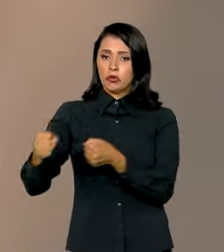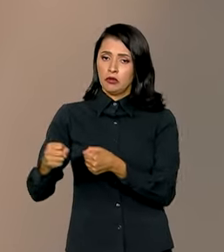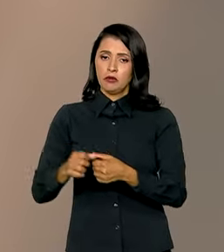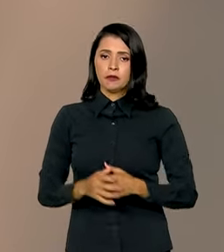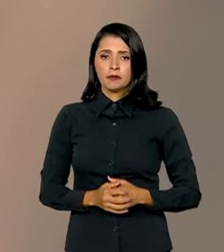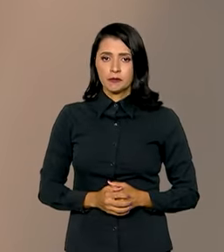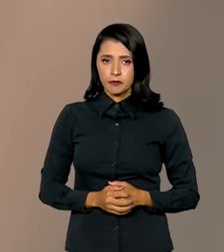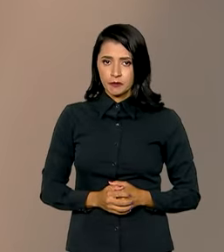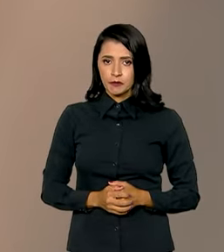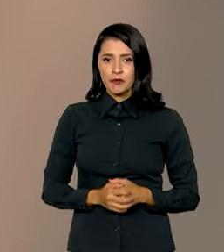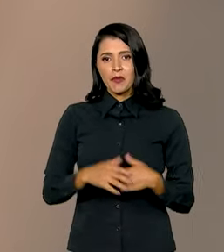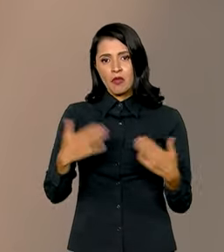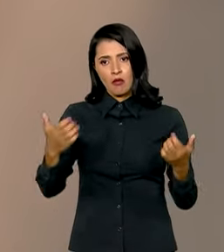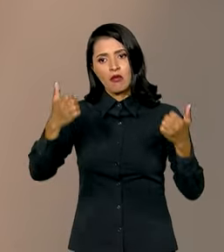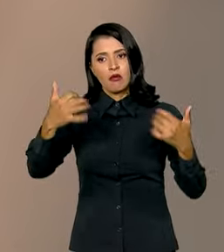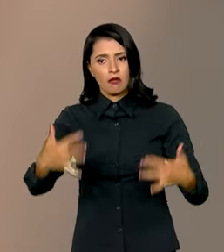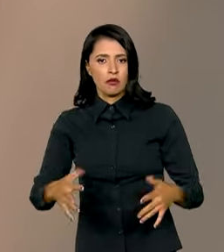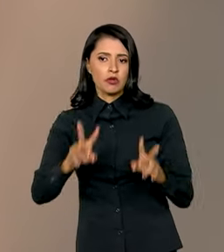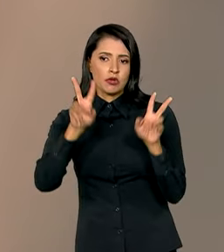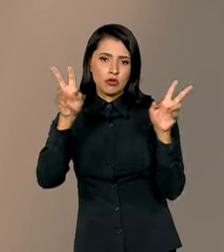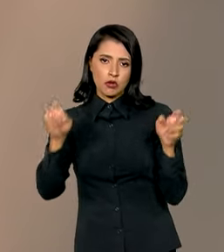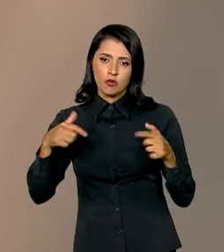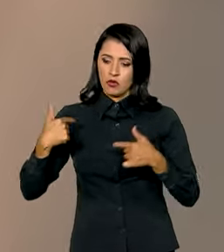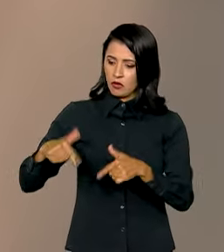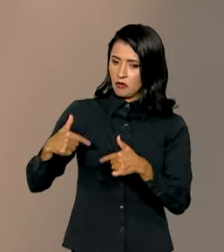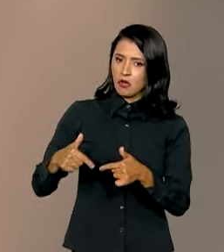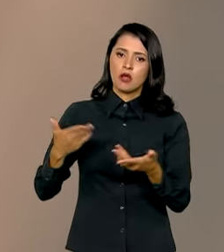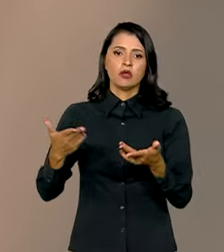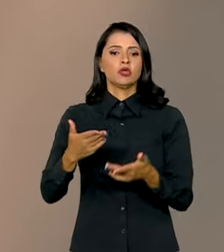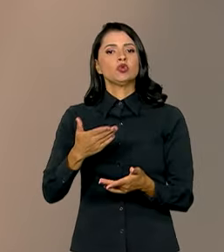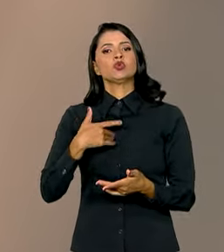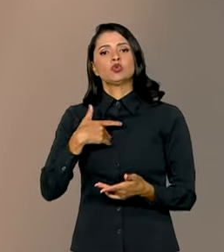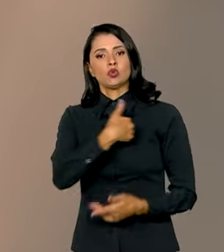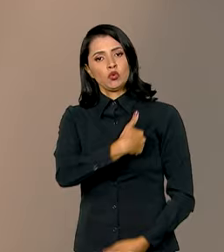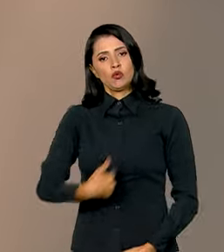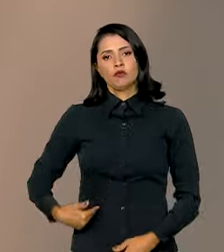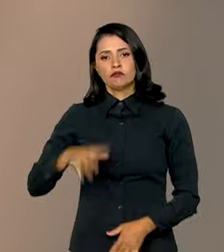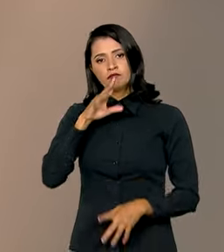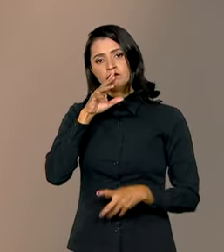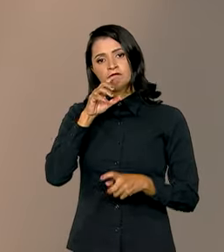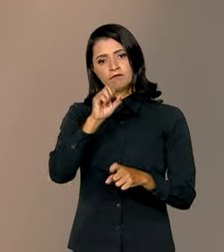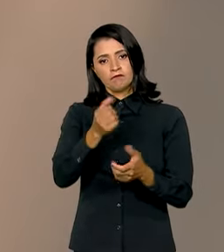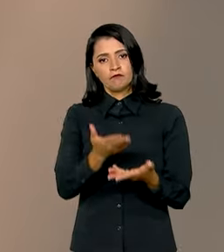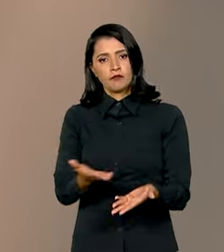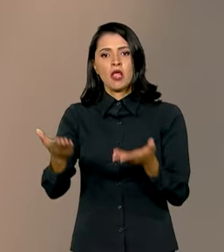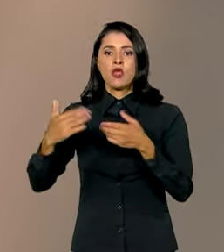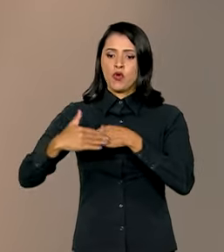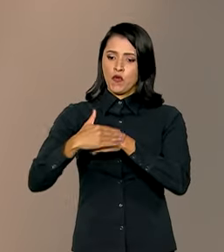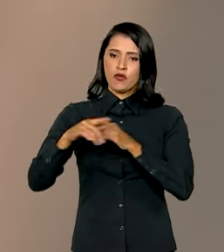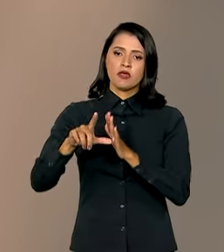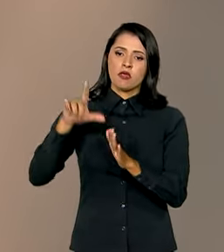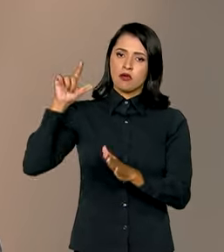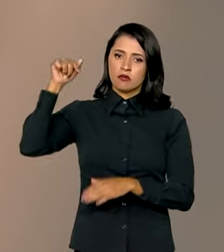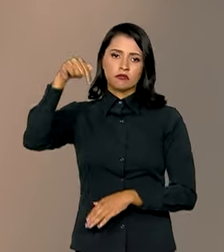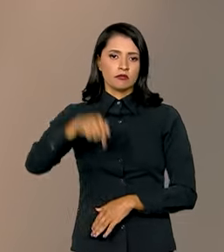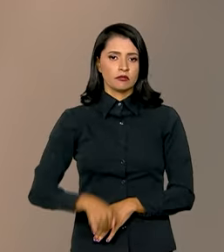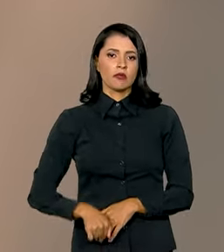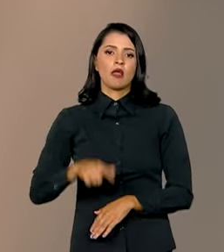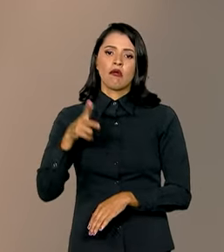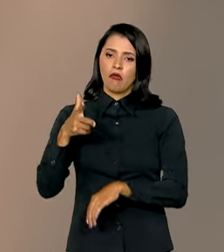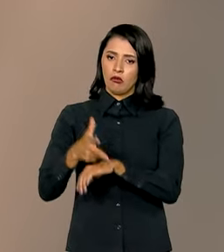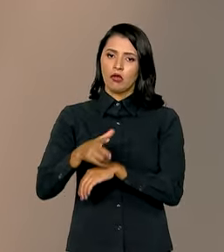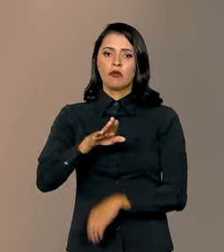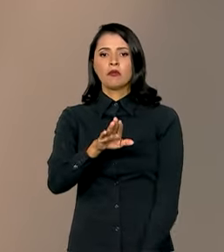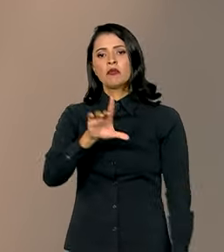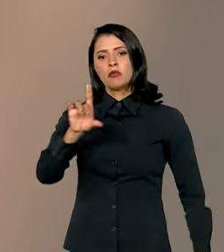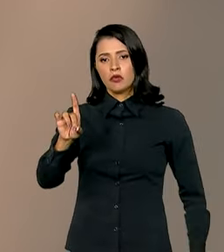E para falar sobre o trabalho do governo federal para fortalecer a democracia no país, eu conversei mais cedo aqui nos estúdios do Brasil